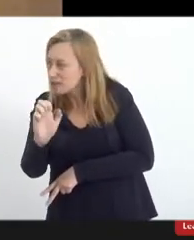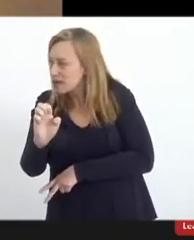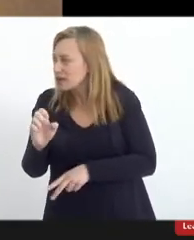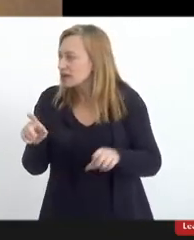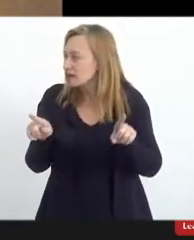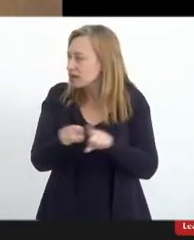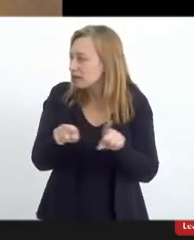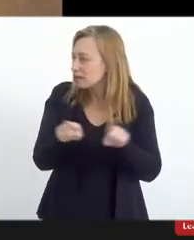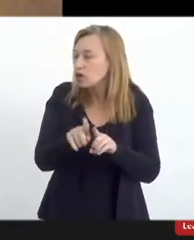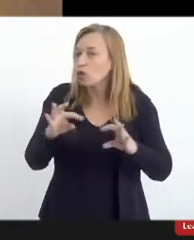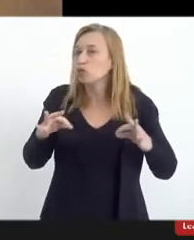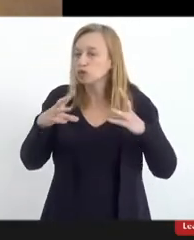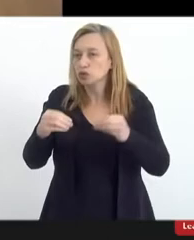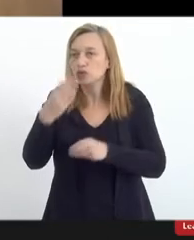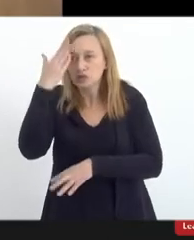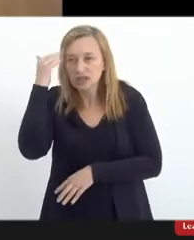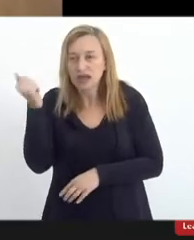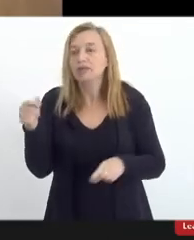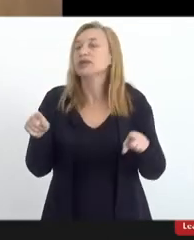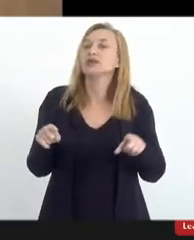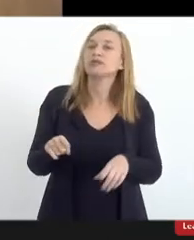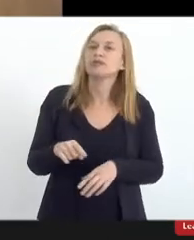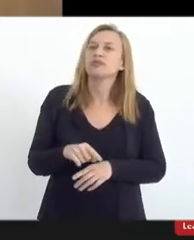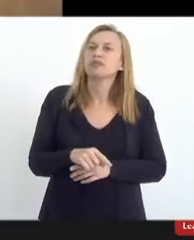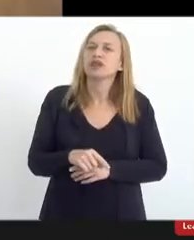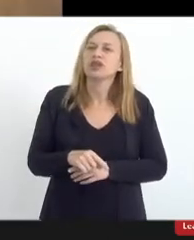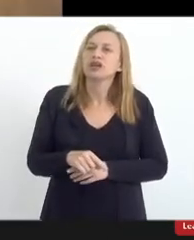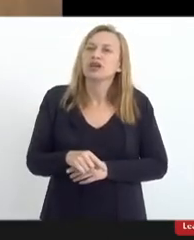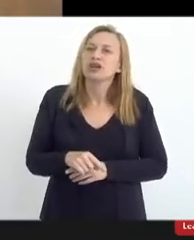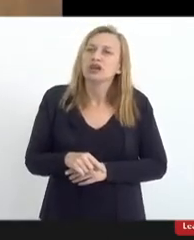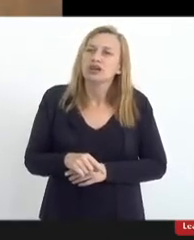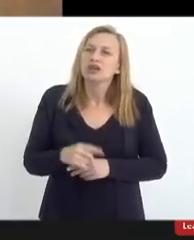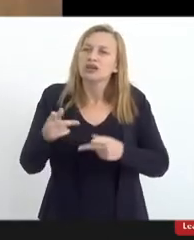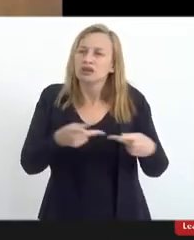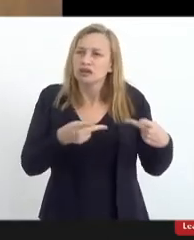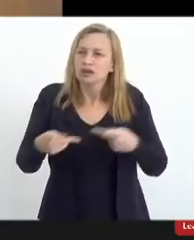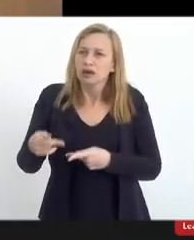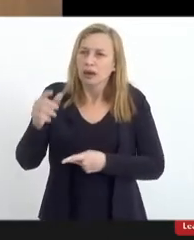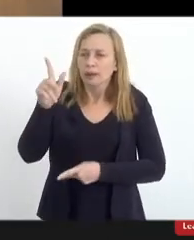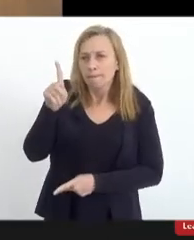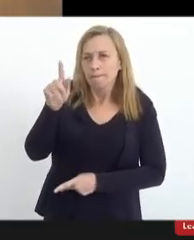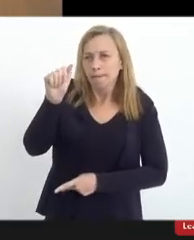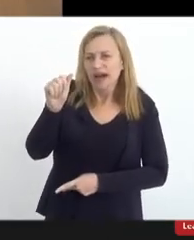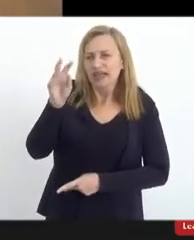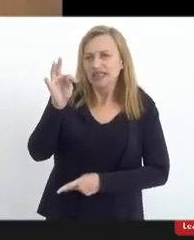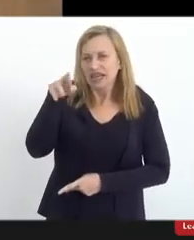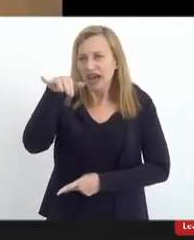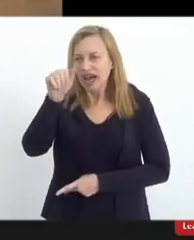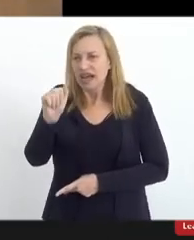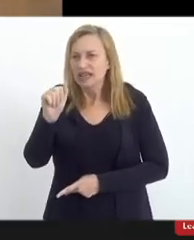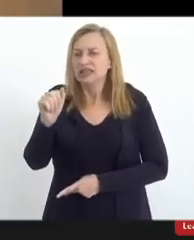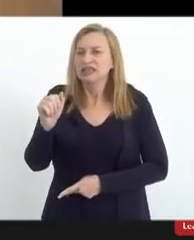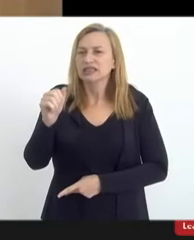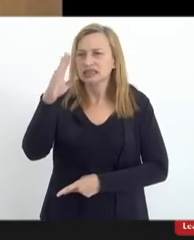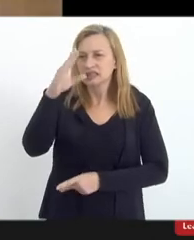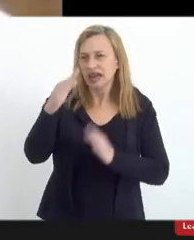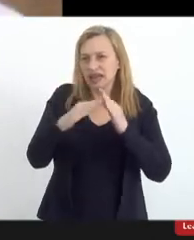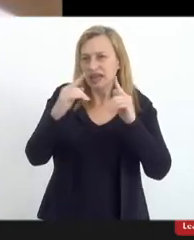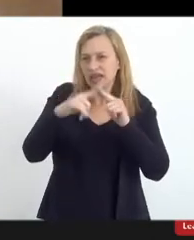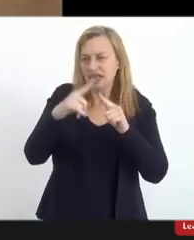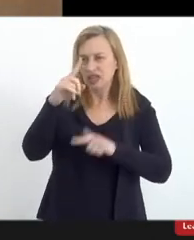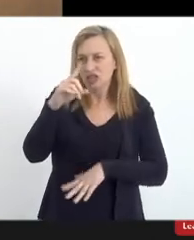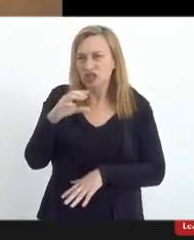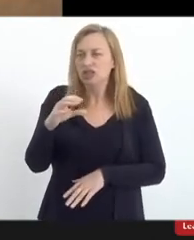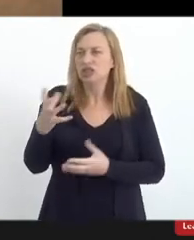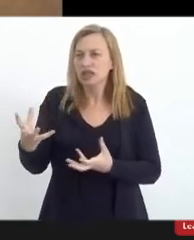tempo, como todos sabem, também foi visitar o patriarca da Igreja Cópita, cuja igreja tinha recebido